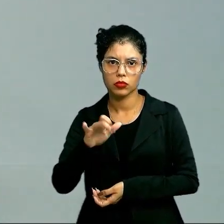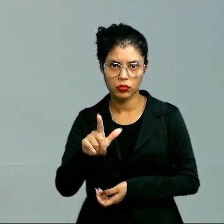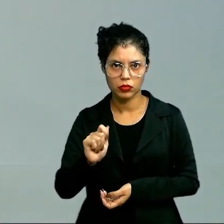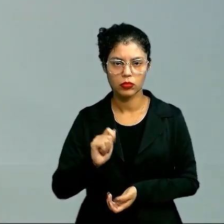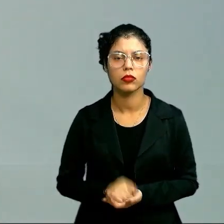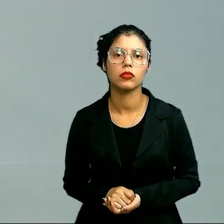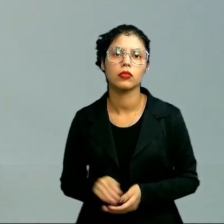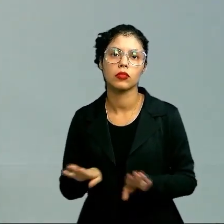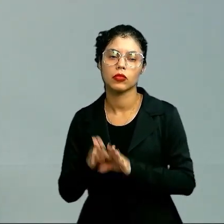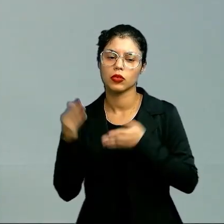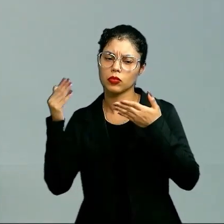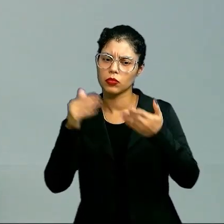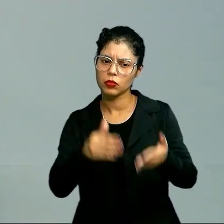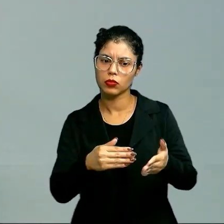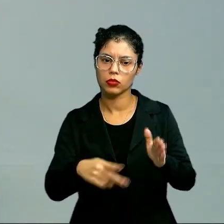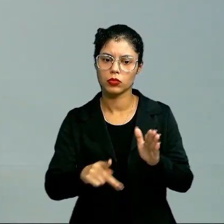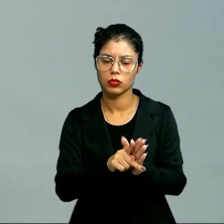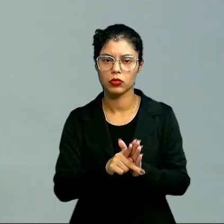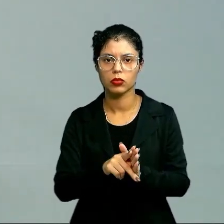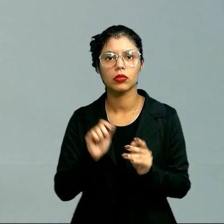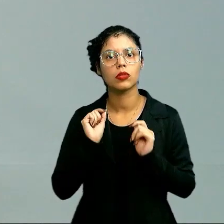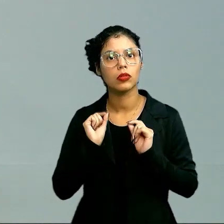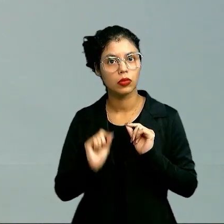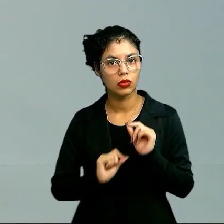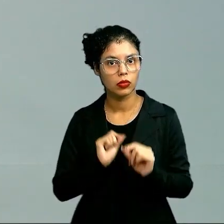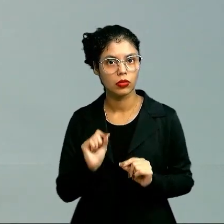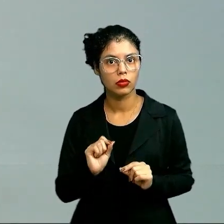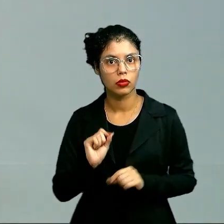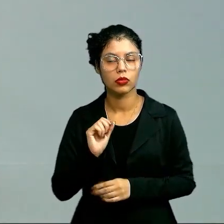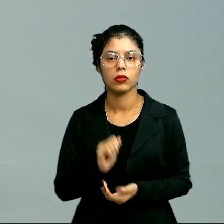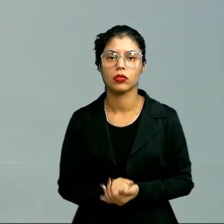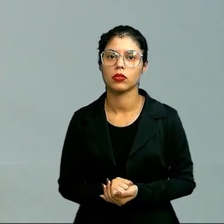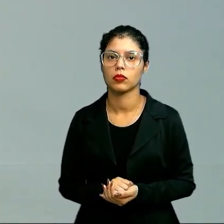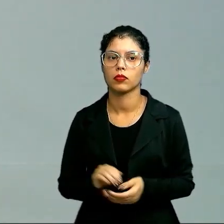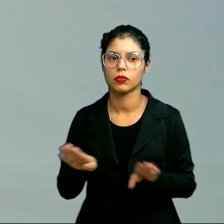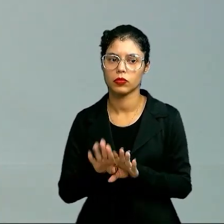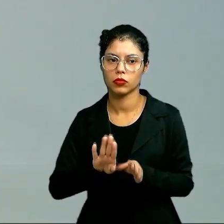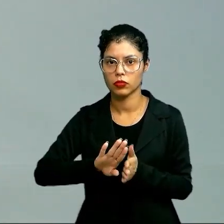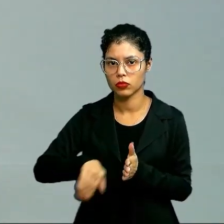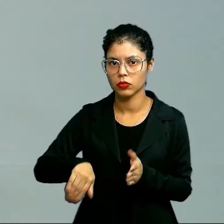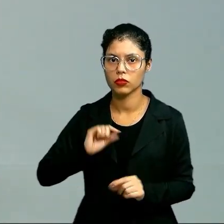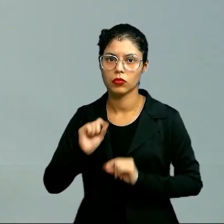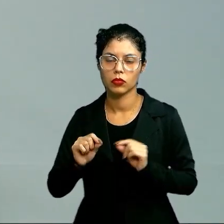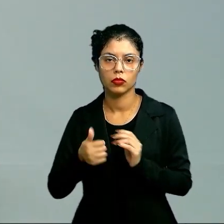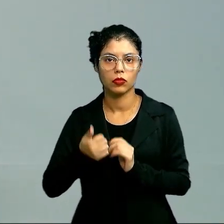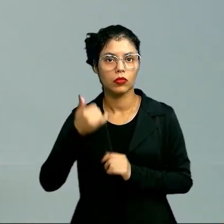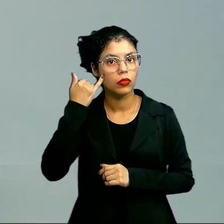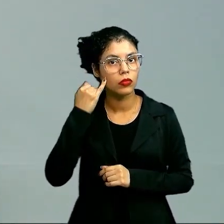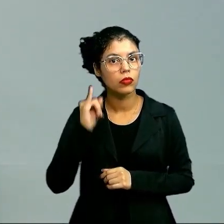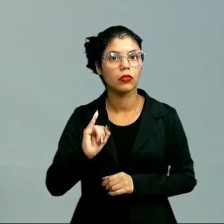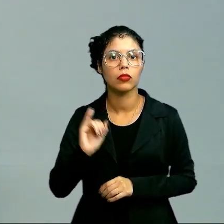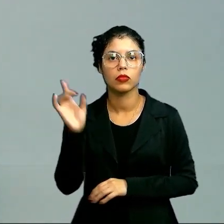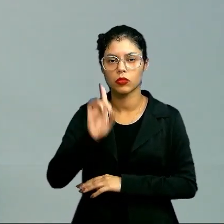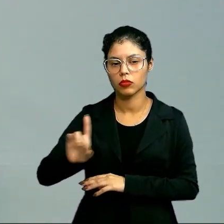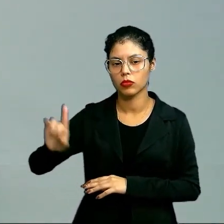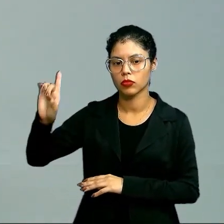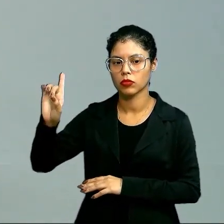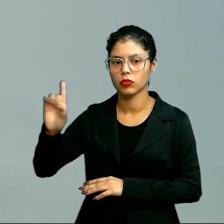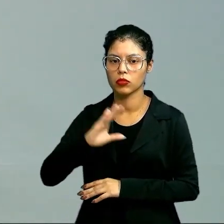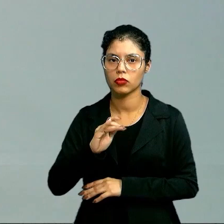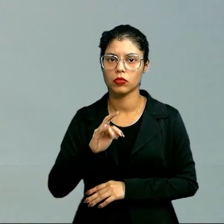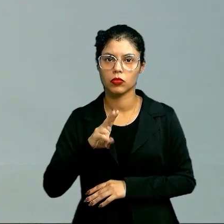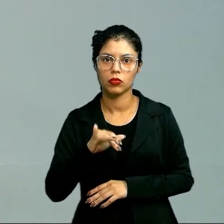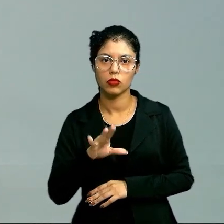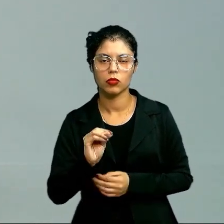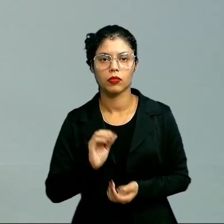determinou. Muitas vezes a gente poderia perguntar assim, sim, Nietzsche, mas você tirou a ideia de Deus, tirou a ideia do cosmo